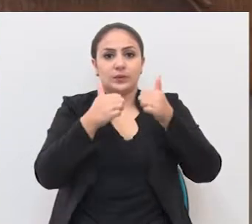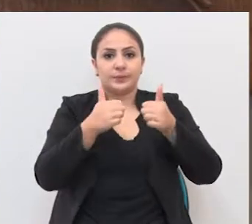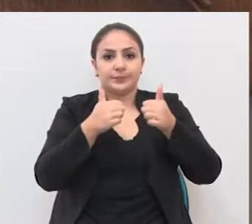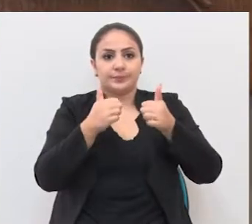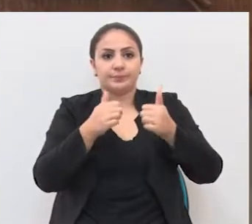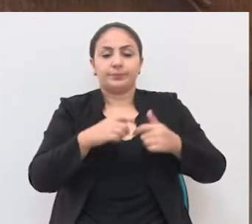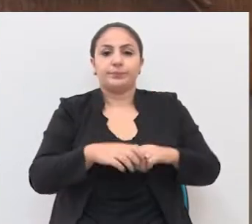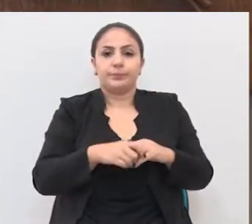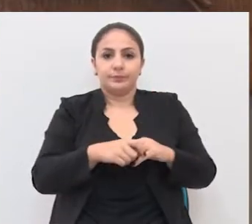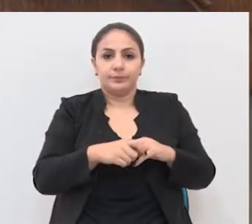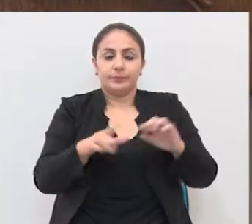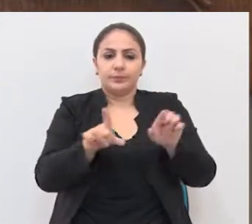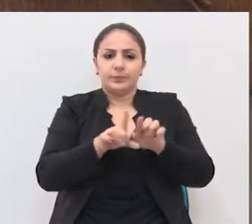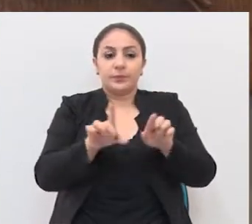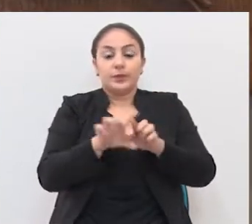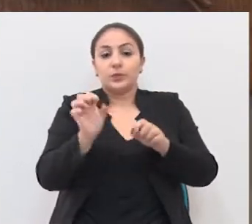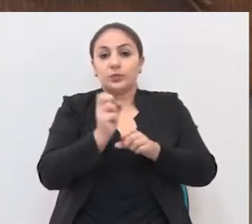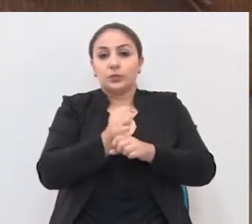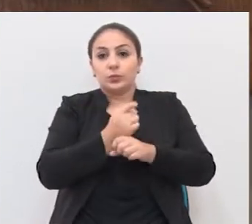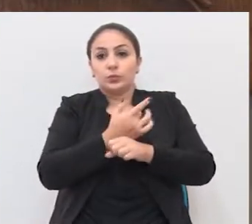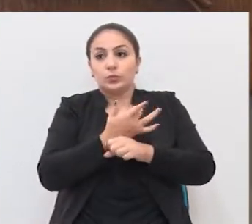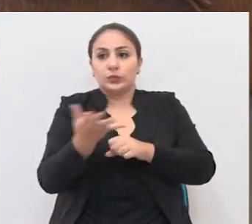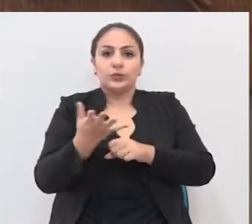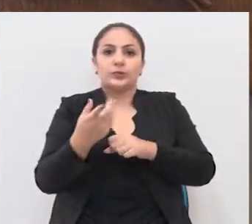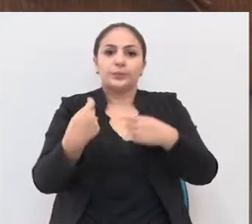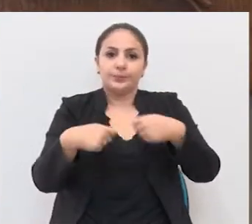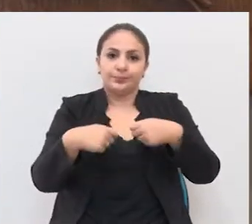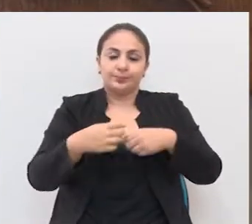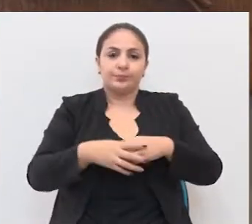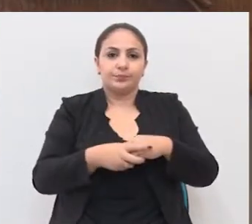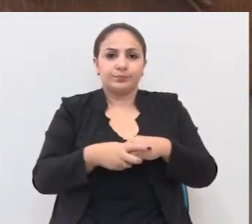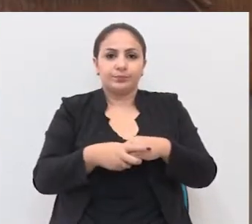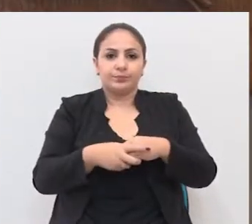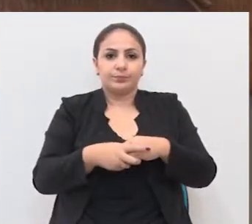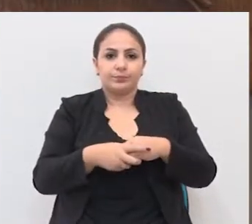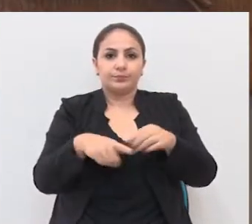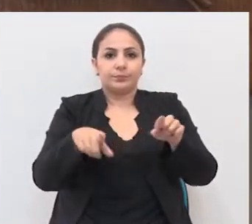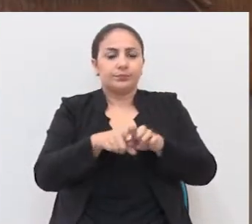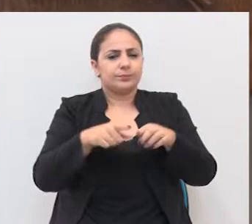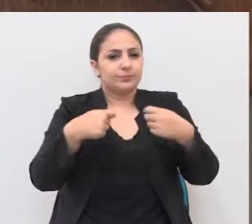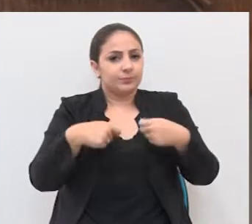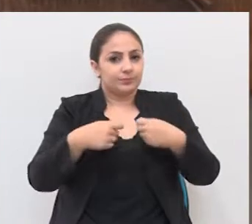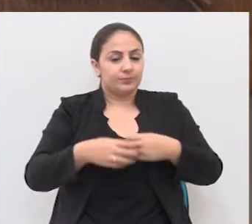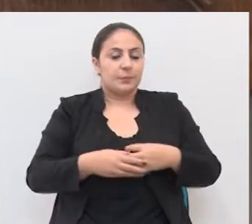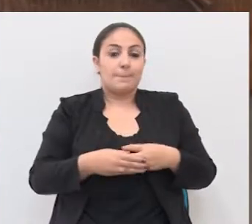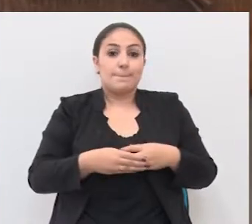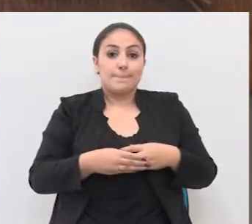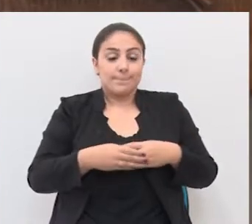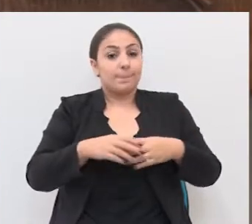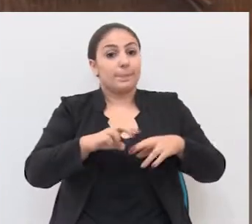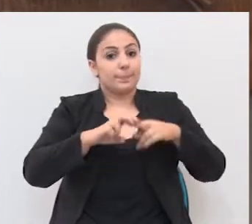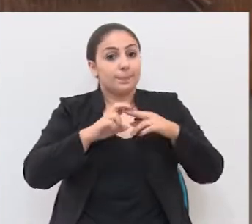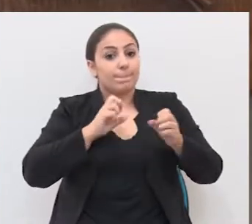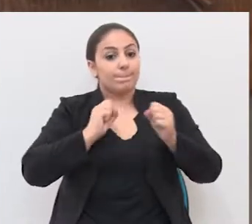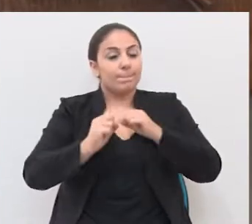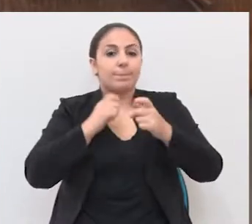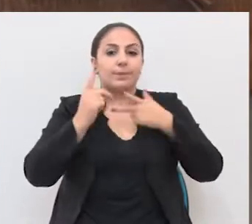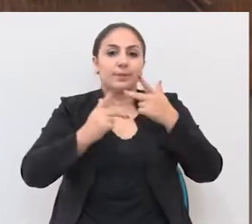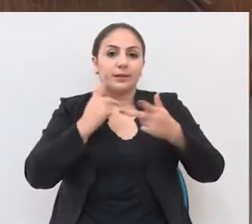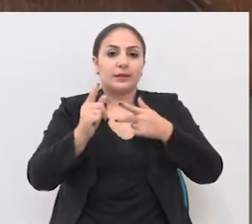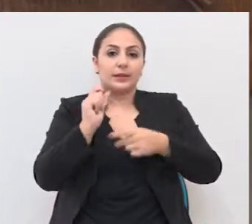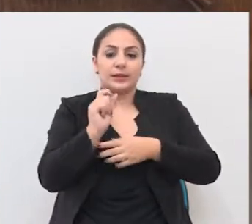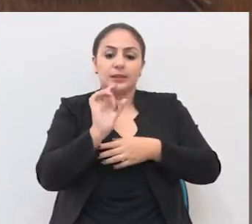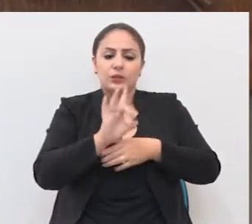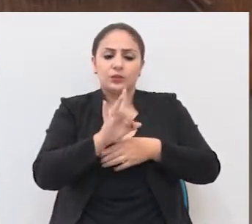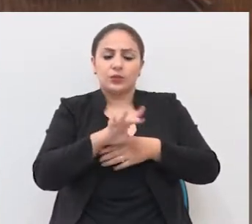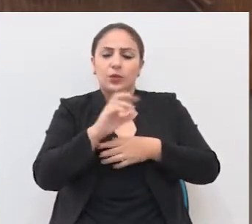qualidade e também quantidade para atender as demandas que tanto necessitavam. Então, dá para